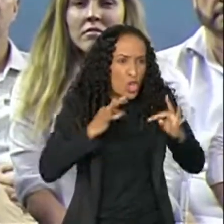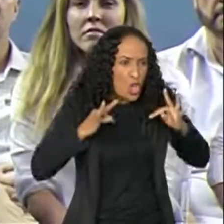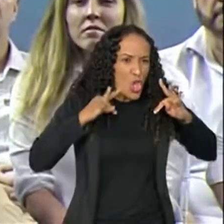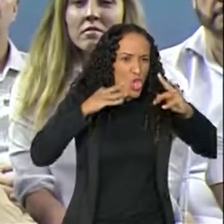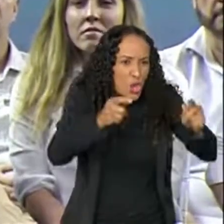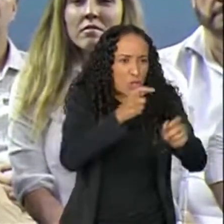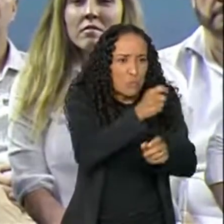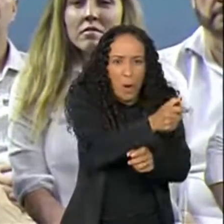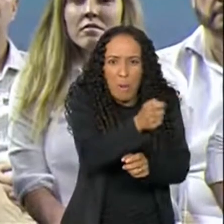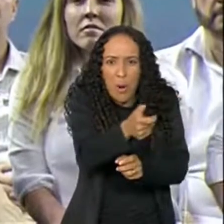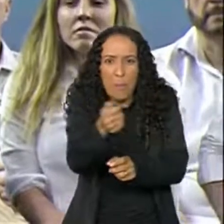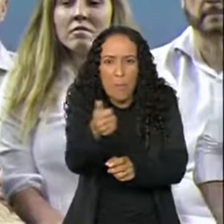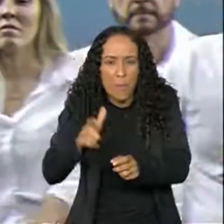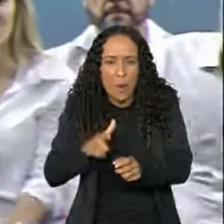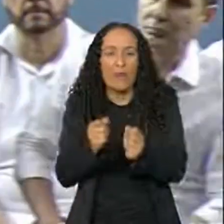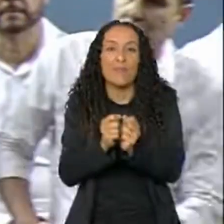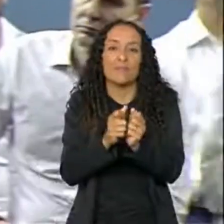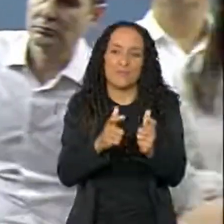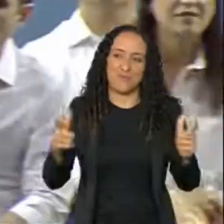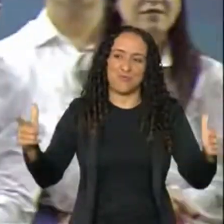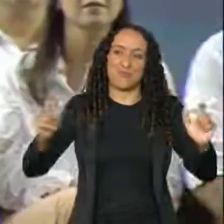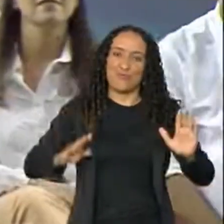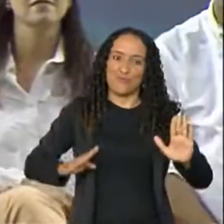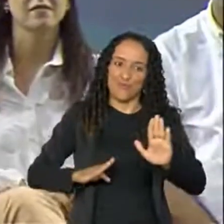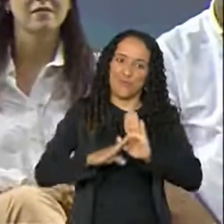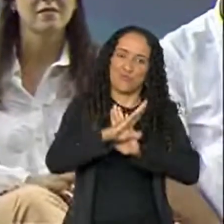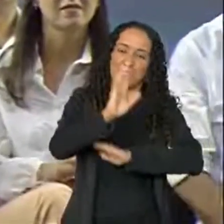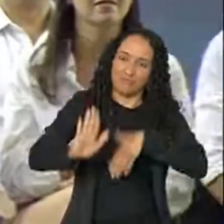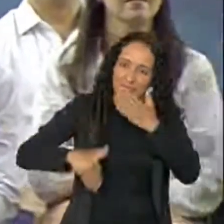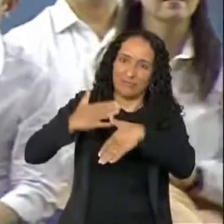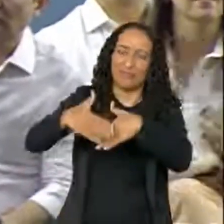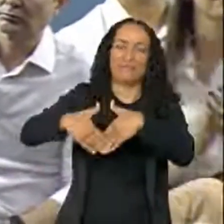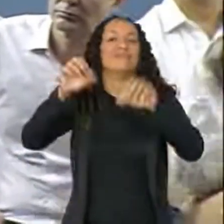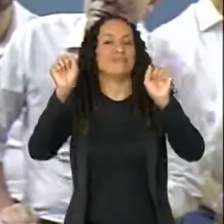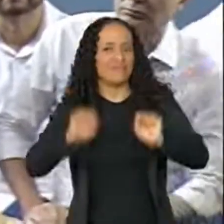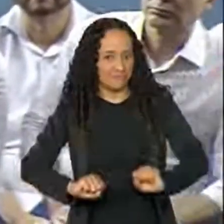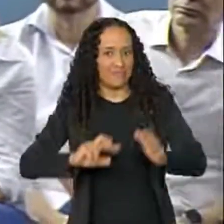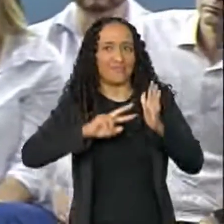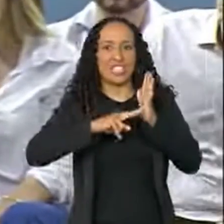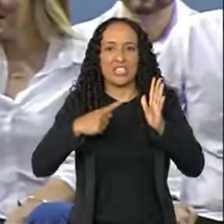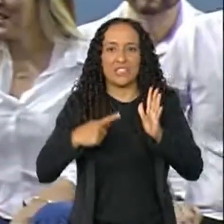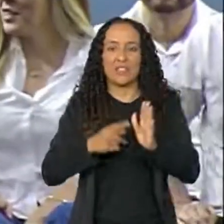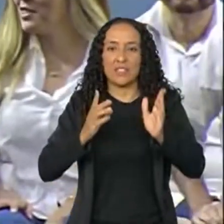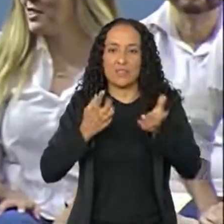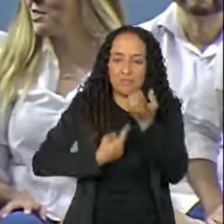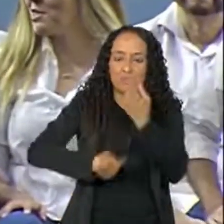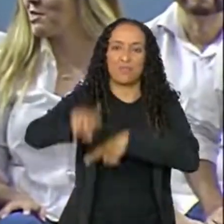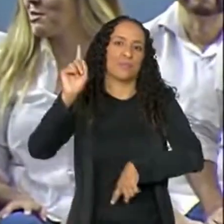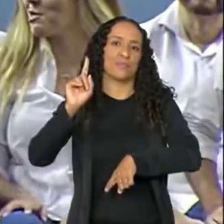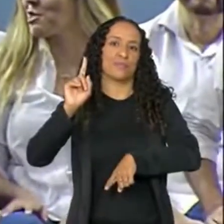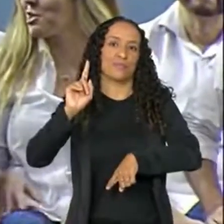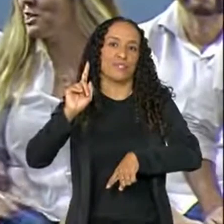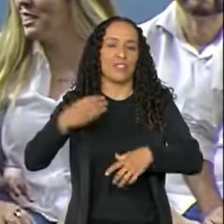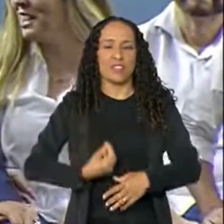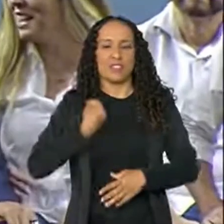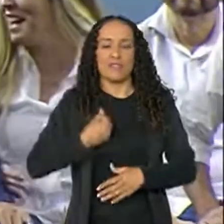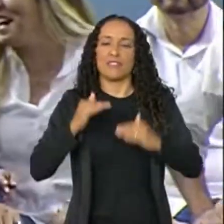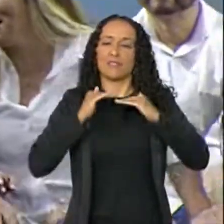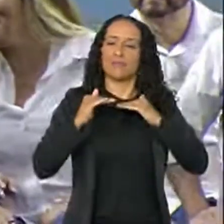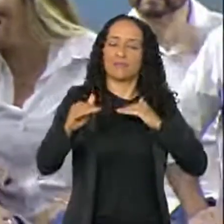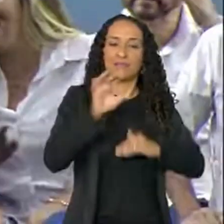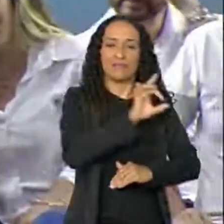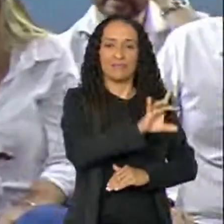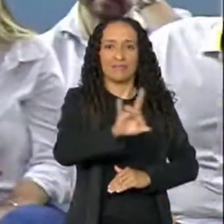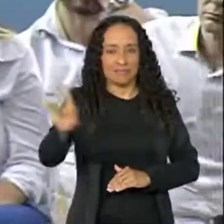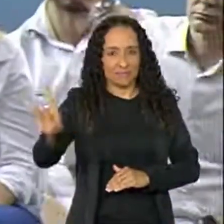significa crescimento, desenvolvimento, significa elevação do nível de vida de cada um de